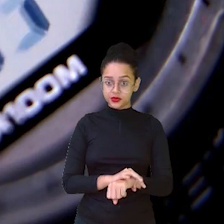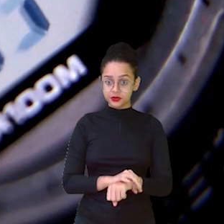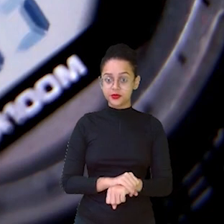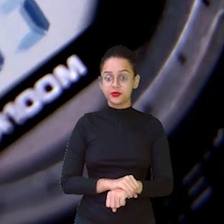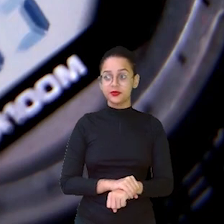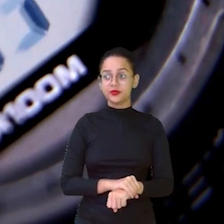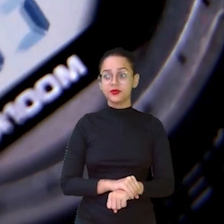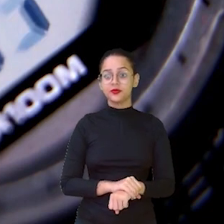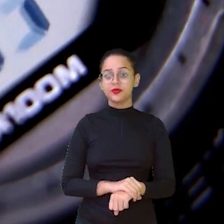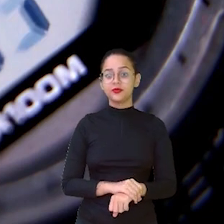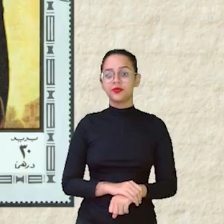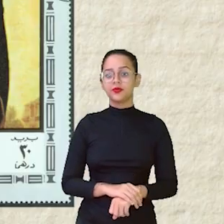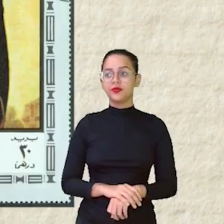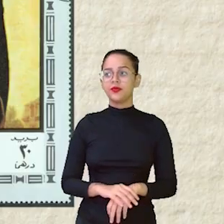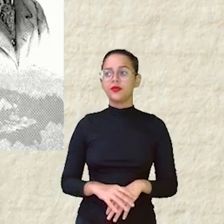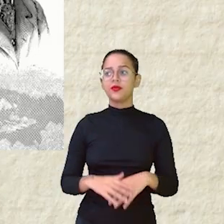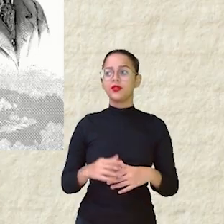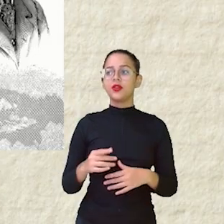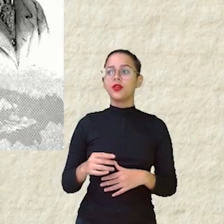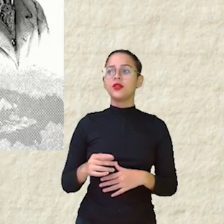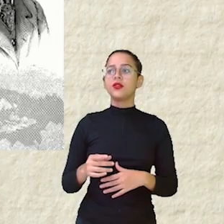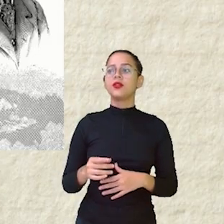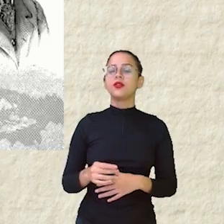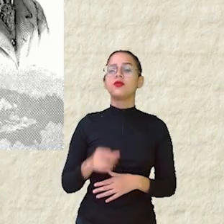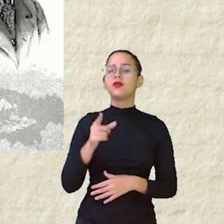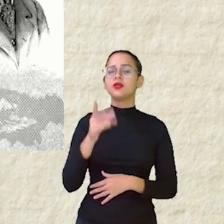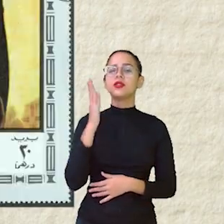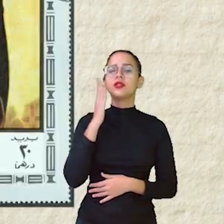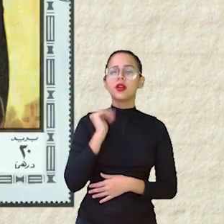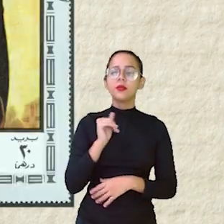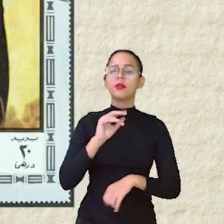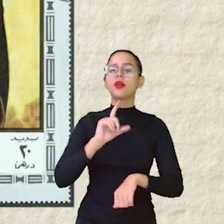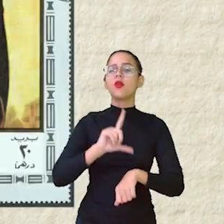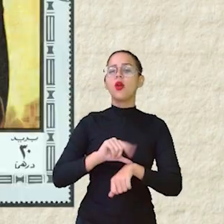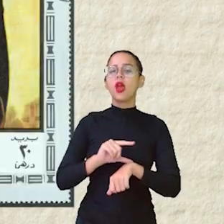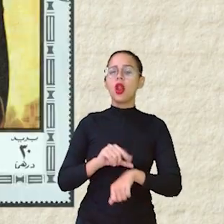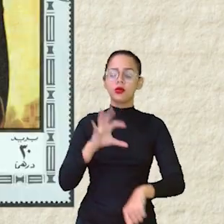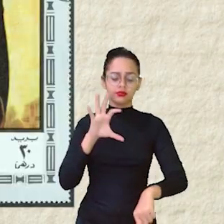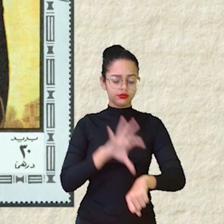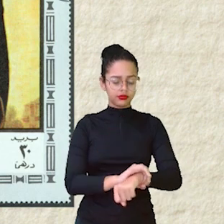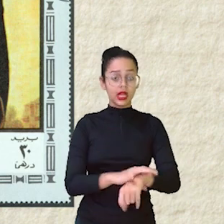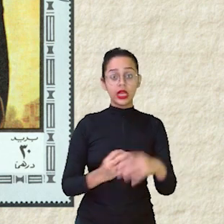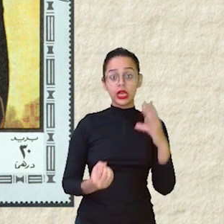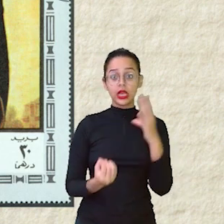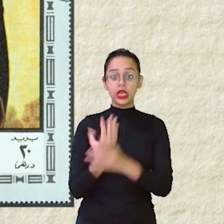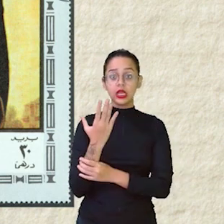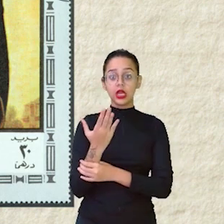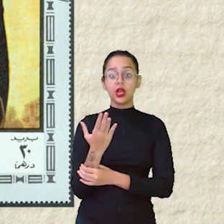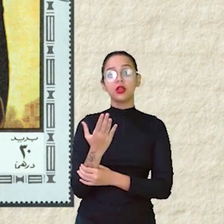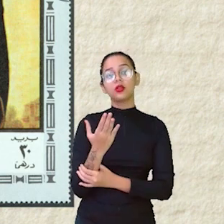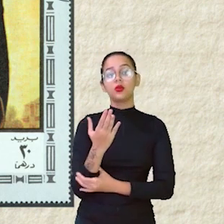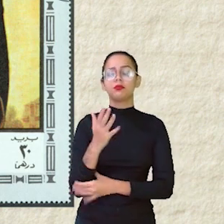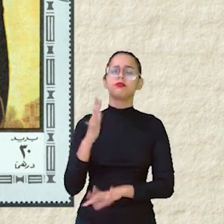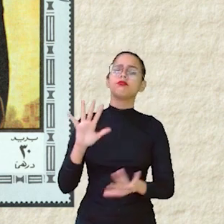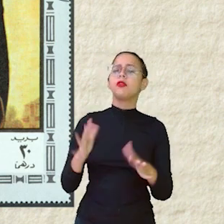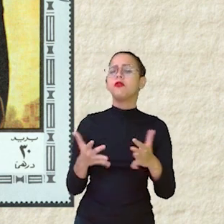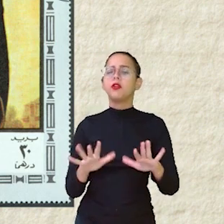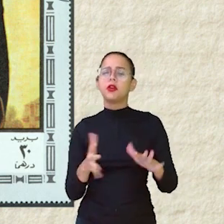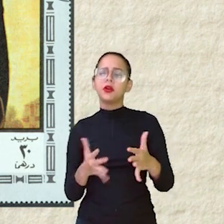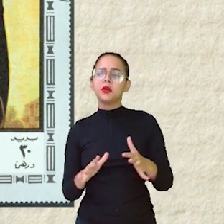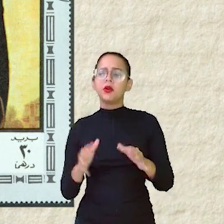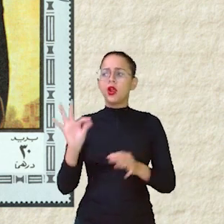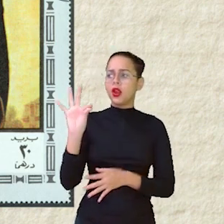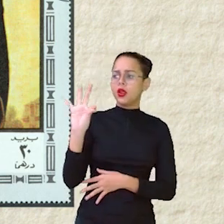relógio de pulso. Você sabia que o relógio de pulso, ele foi criado provavelmente na